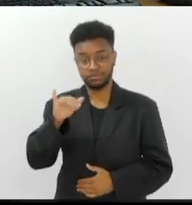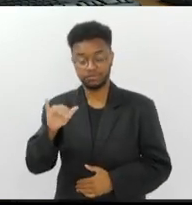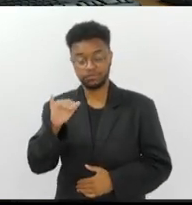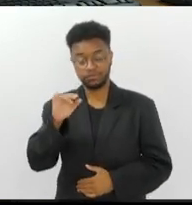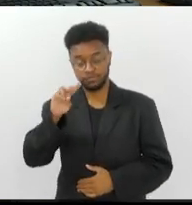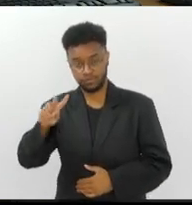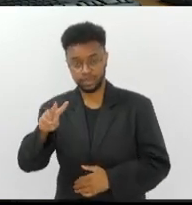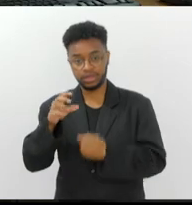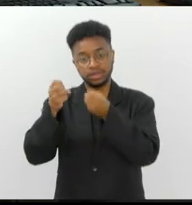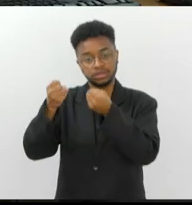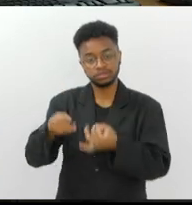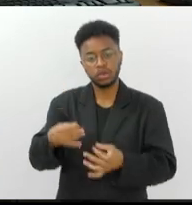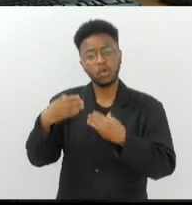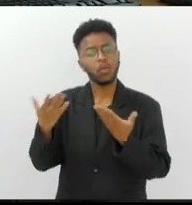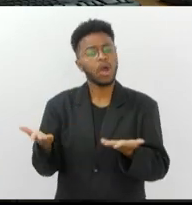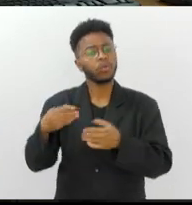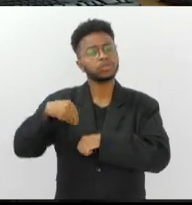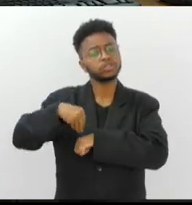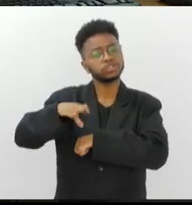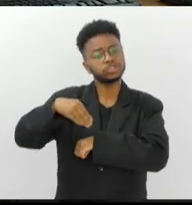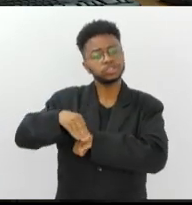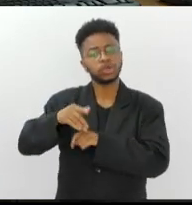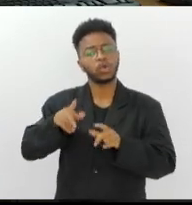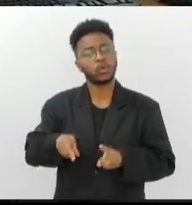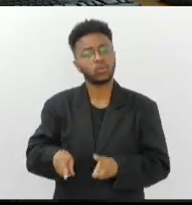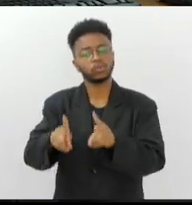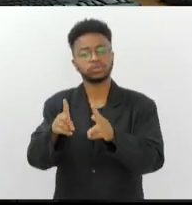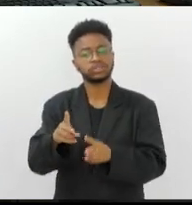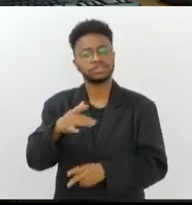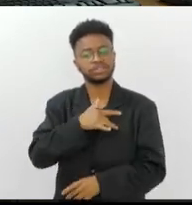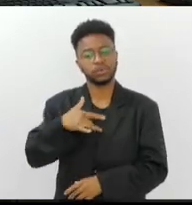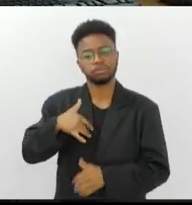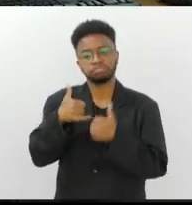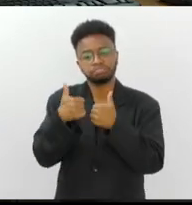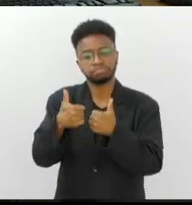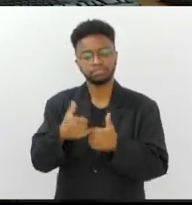aí, então, um pouco das dicas para manter a saúde bucal em dia.